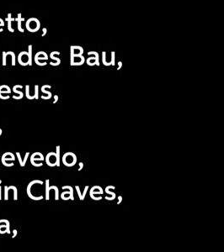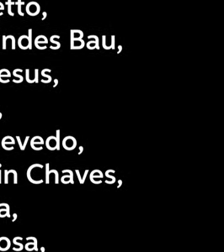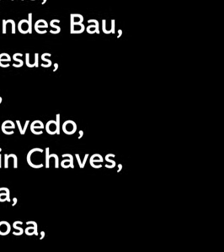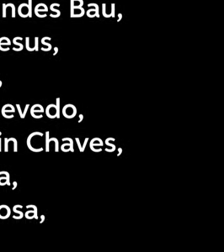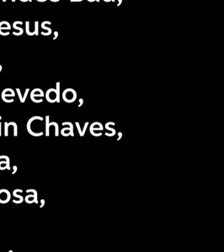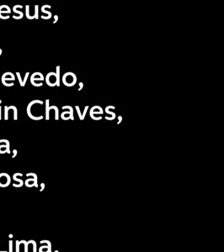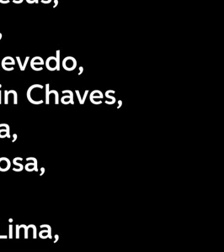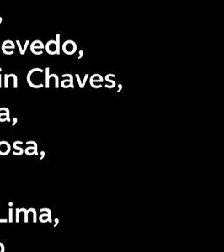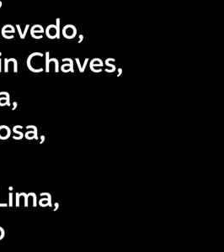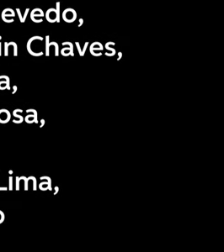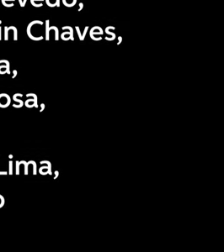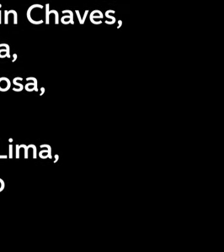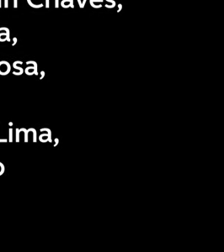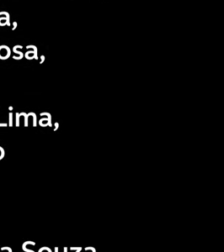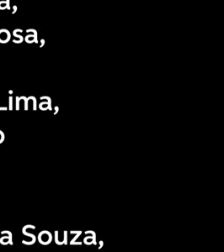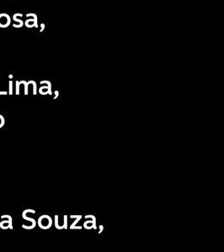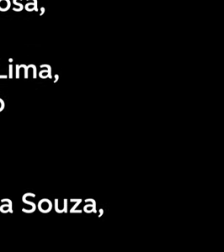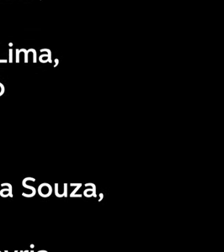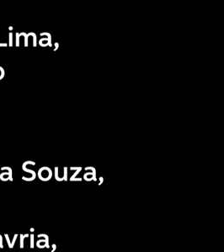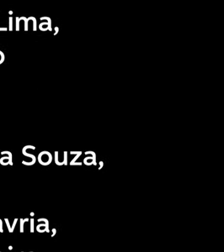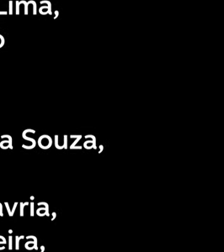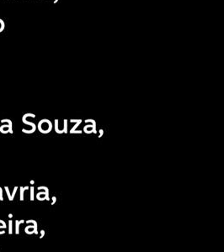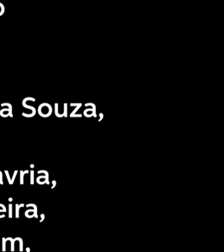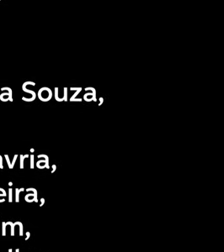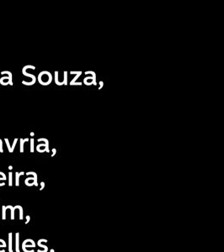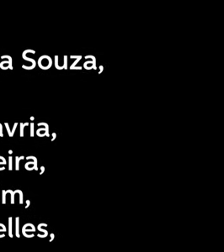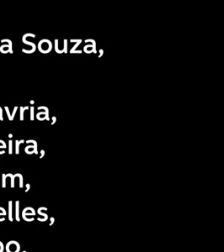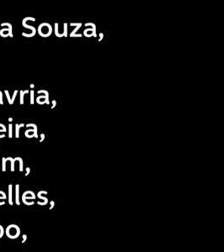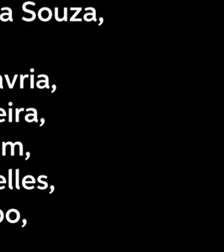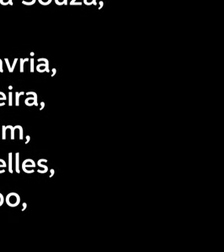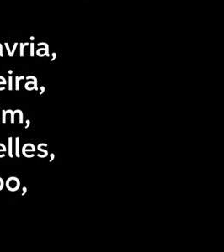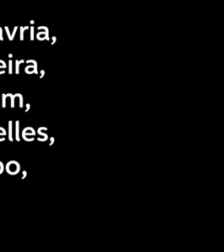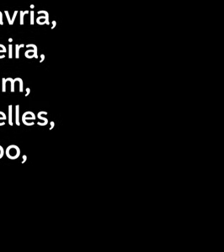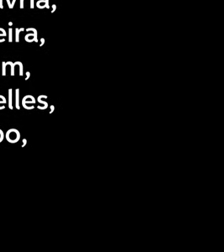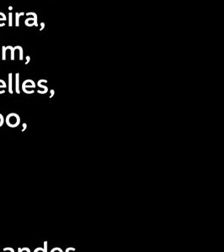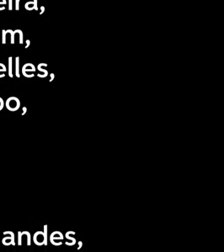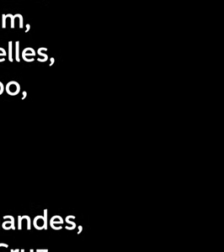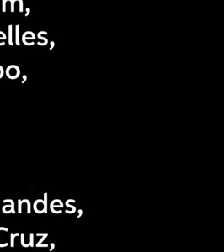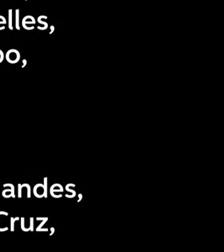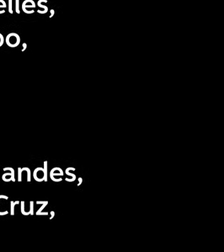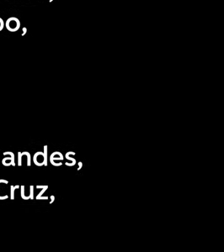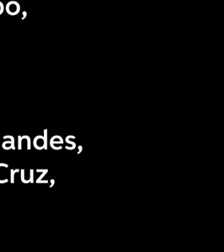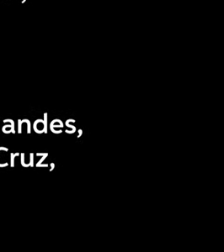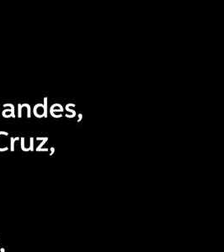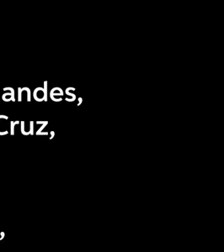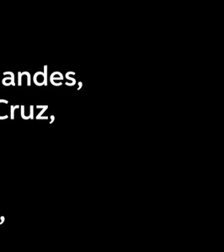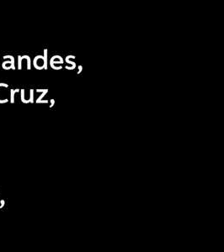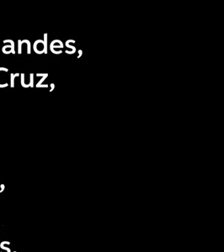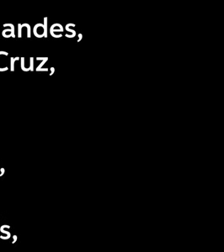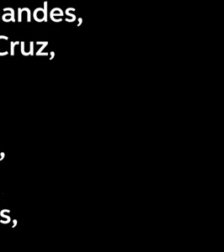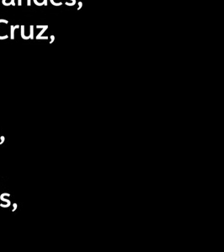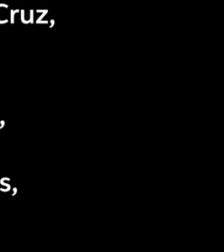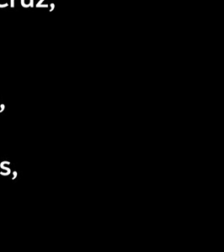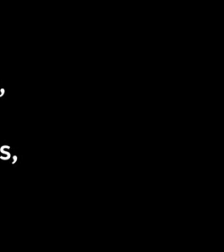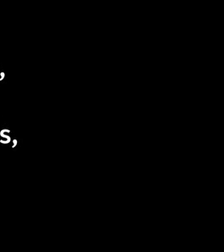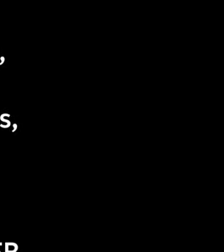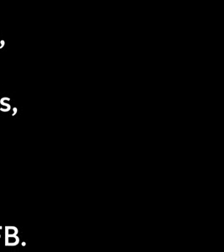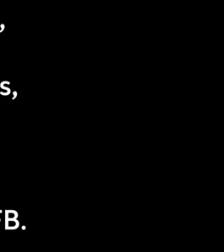E com isso